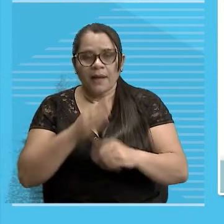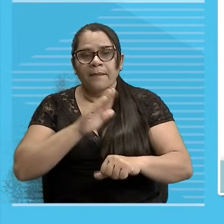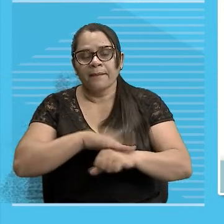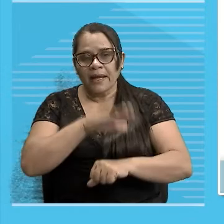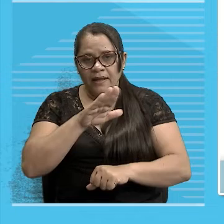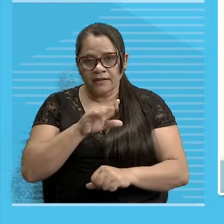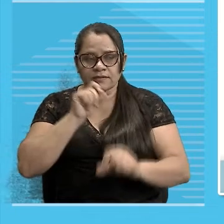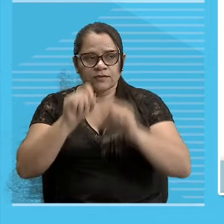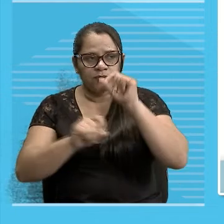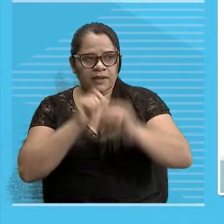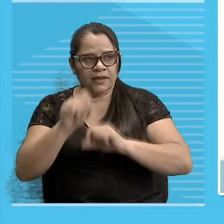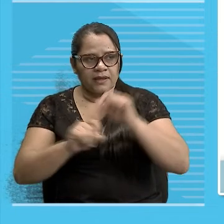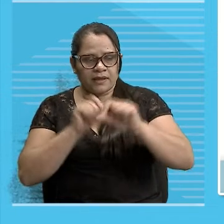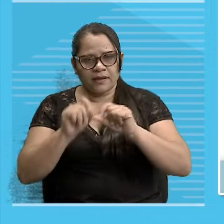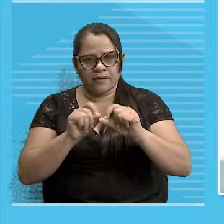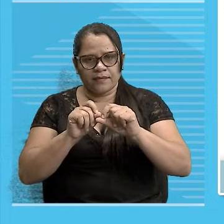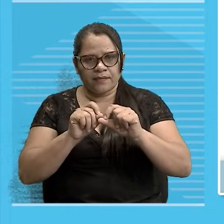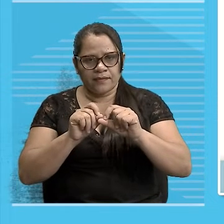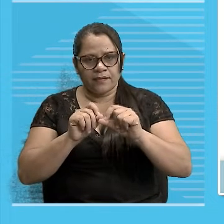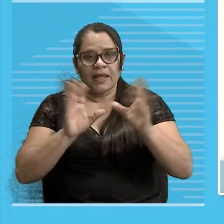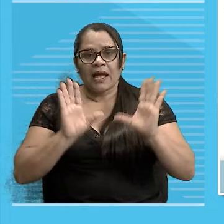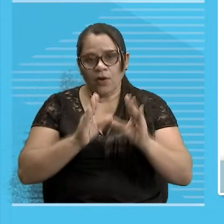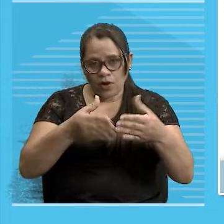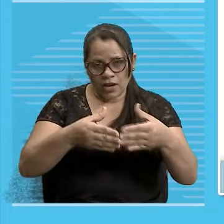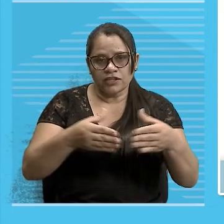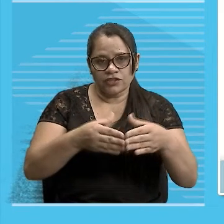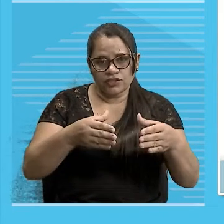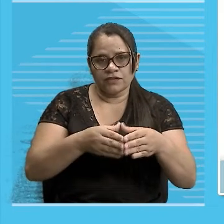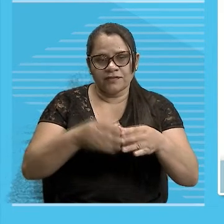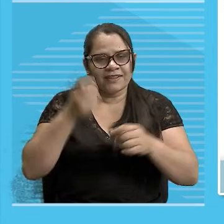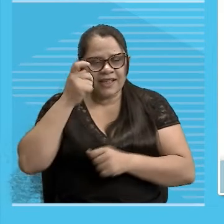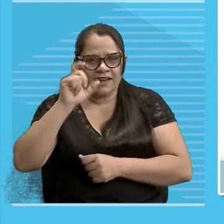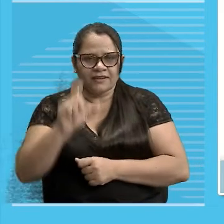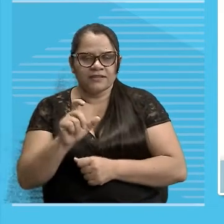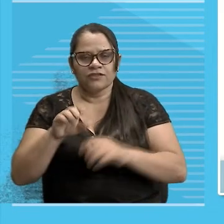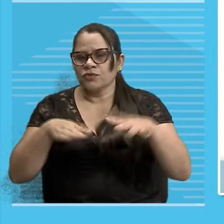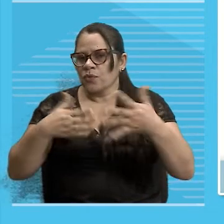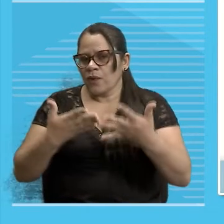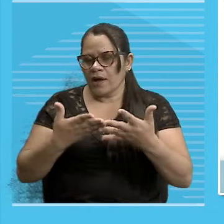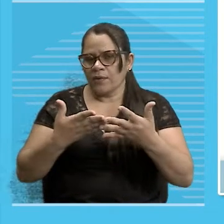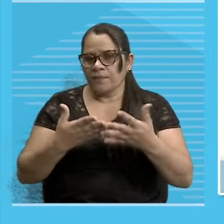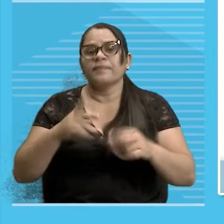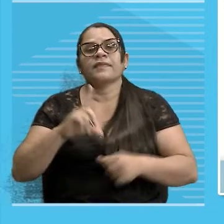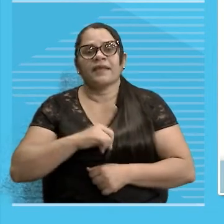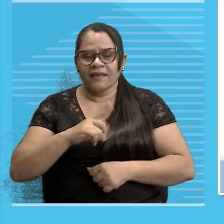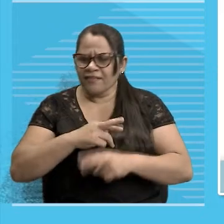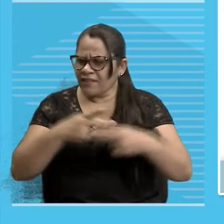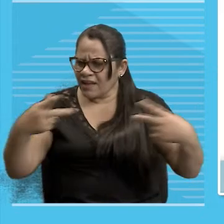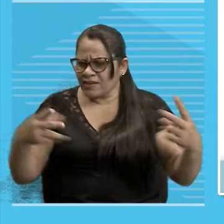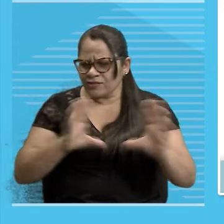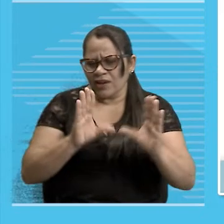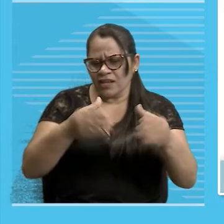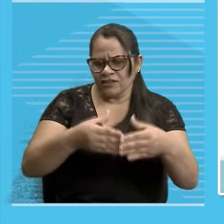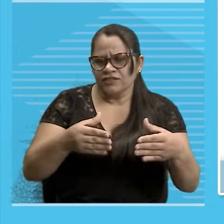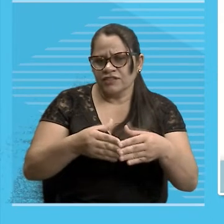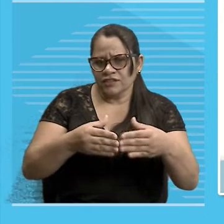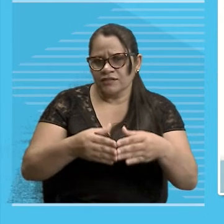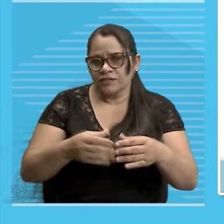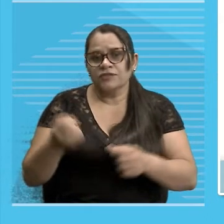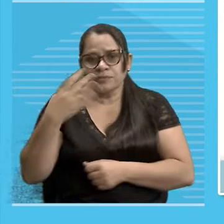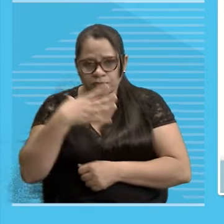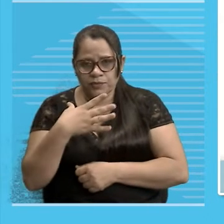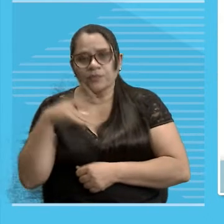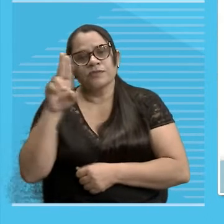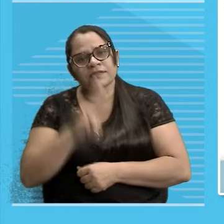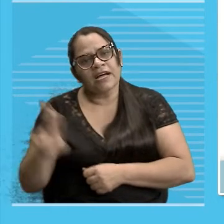Antes dessa classificação Por formação Essa ideia do coletivo Que era bem interessante Tem vários coletivos Bacaninhas Que a gente utiliza No dia